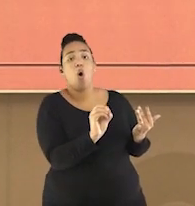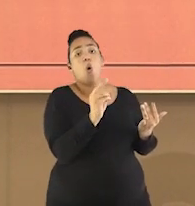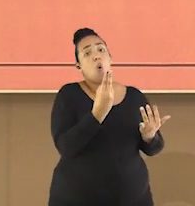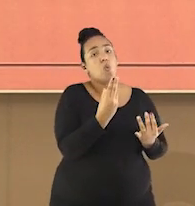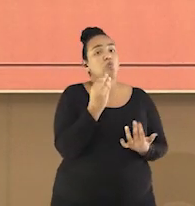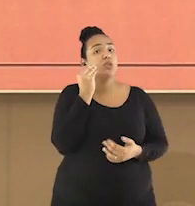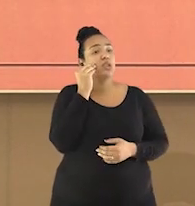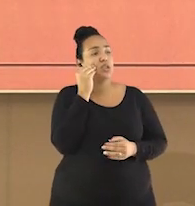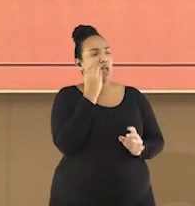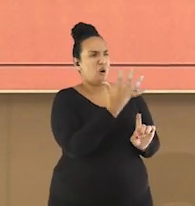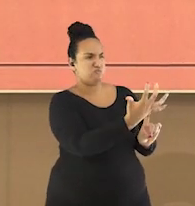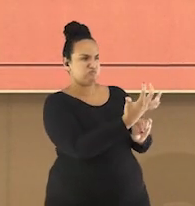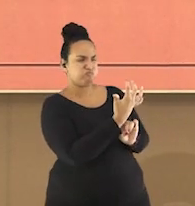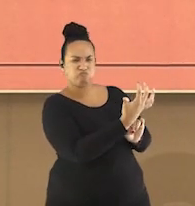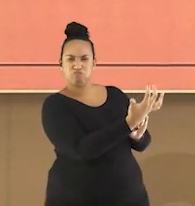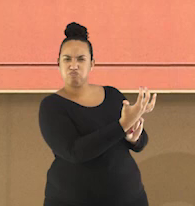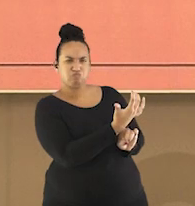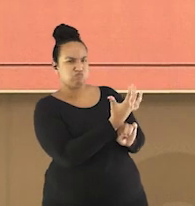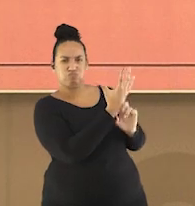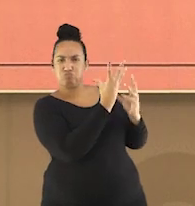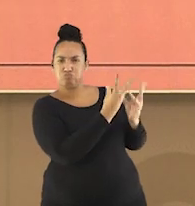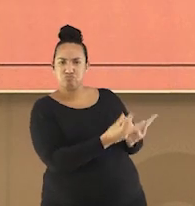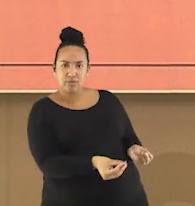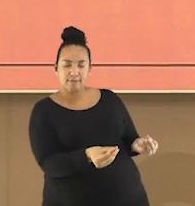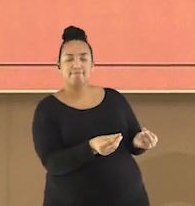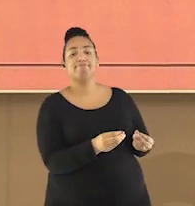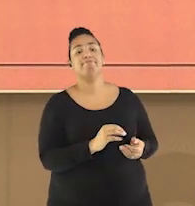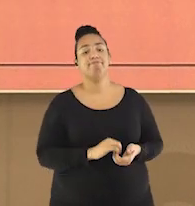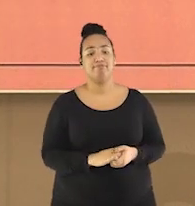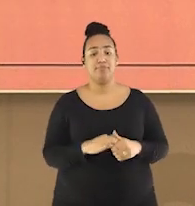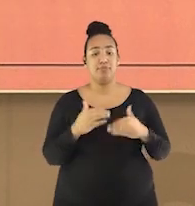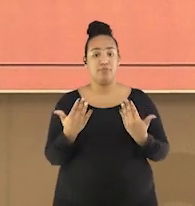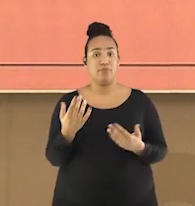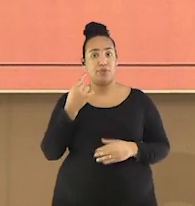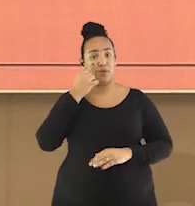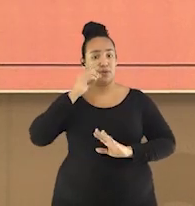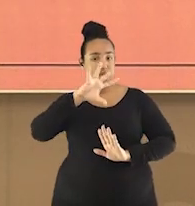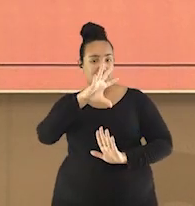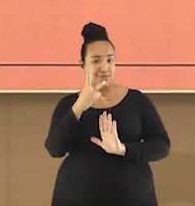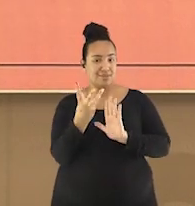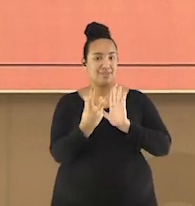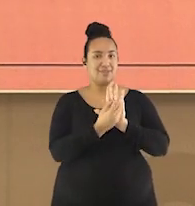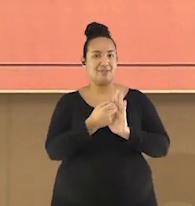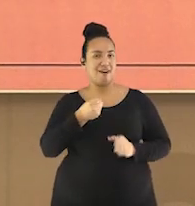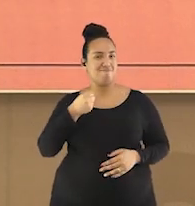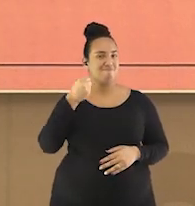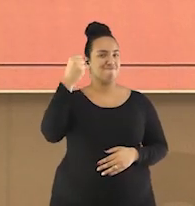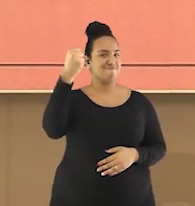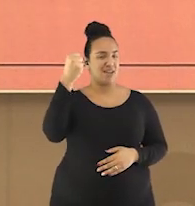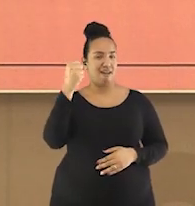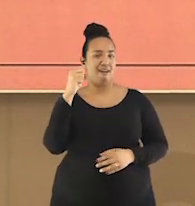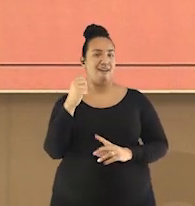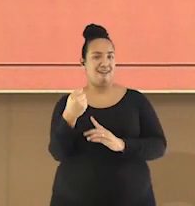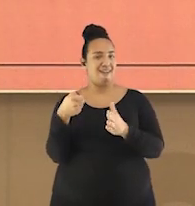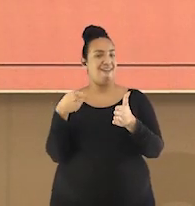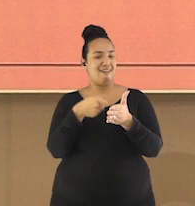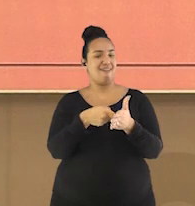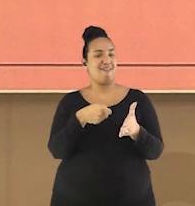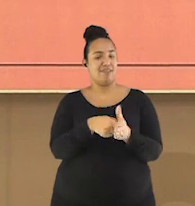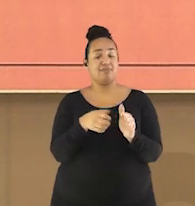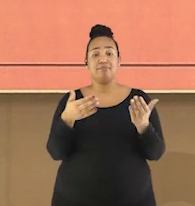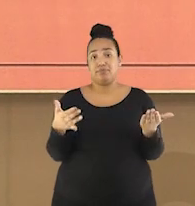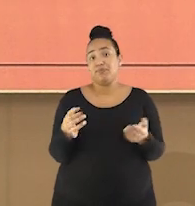dos europeus quando não fosse possível expulsar. Então, podemos ver esse símbolo de grande resistência. Um dos exemplos de